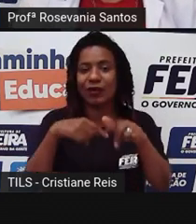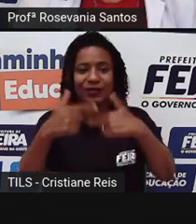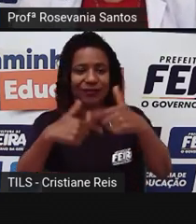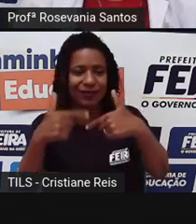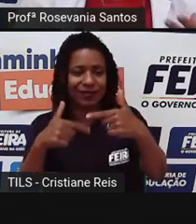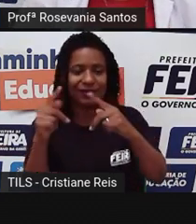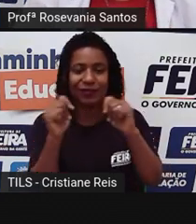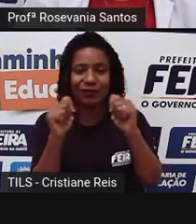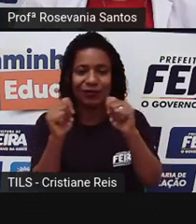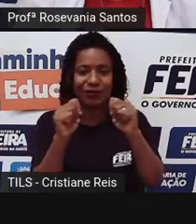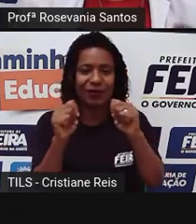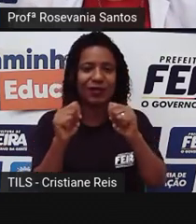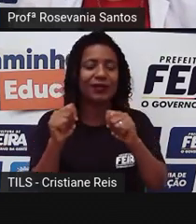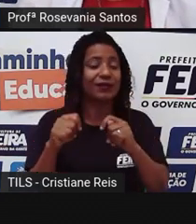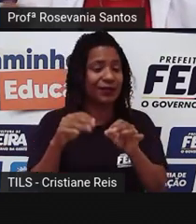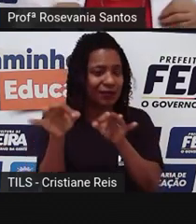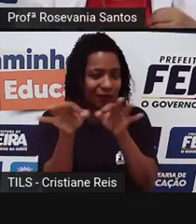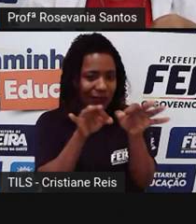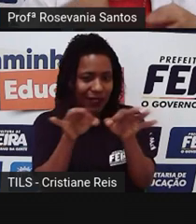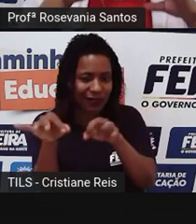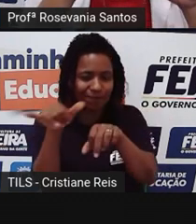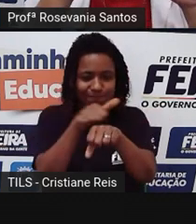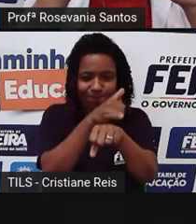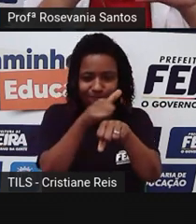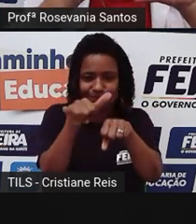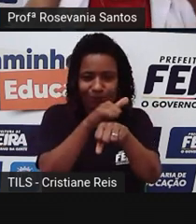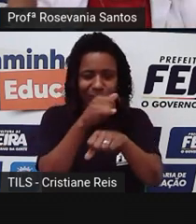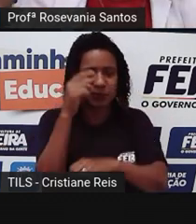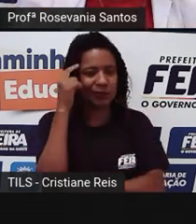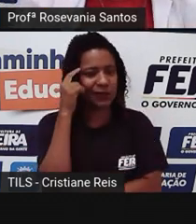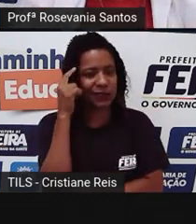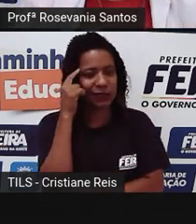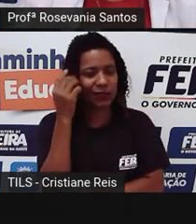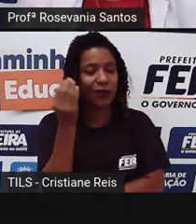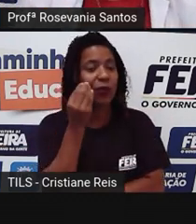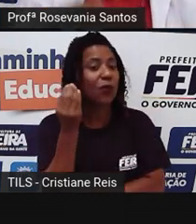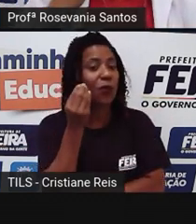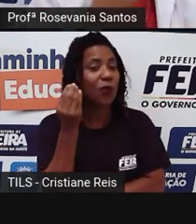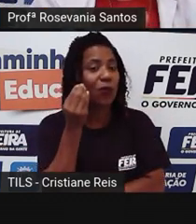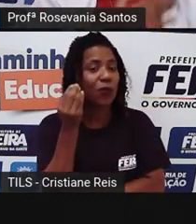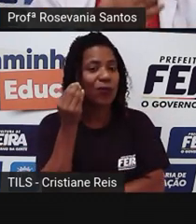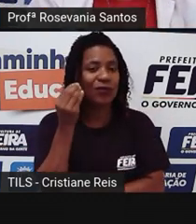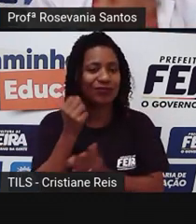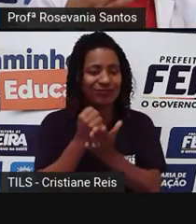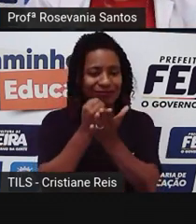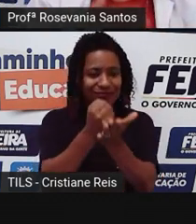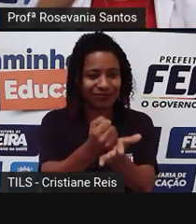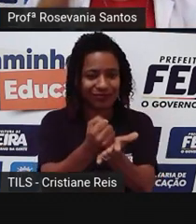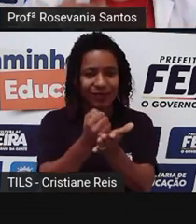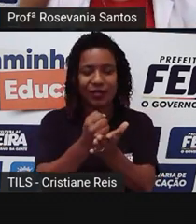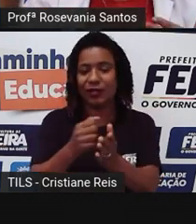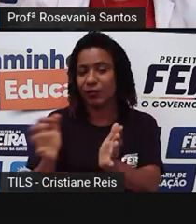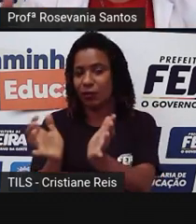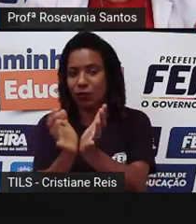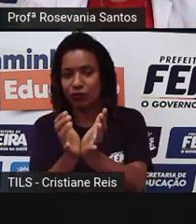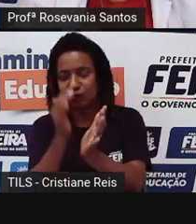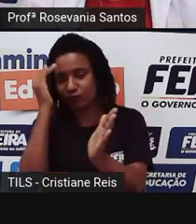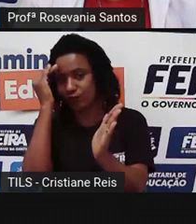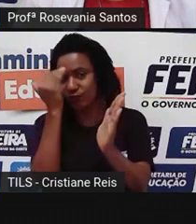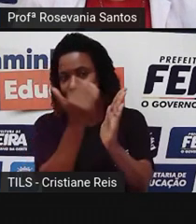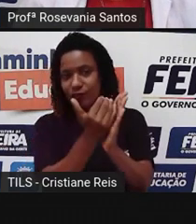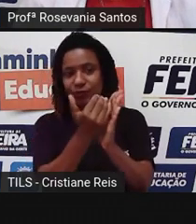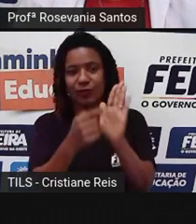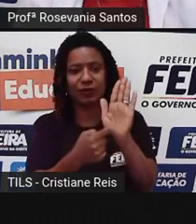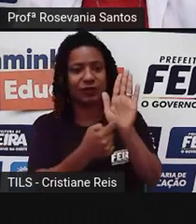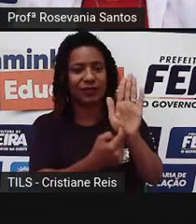idealizada e executada pelo Estado. Então, o Estado pensa tudo referente à economia e o povo vai seguindo esse plano aí